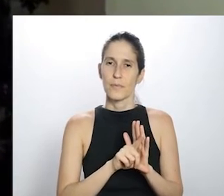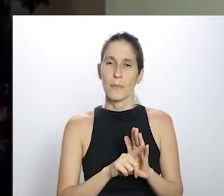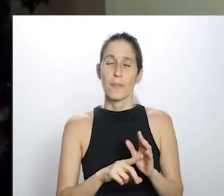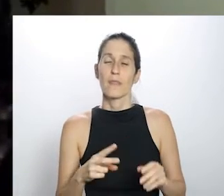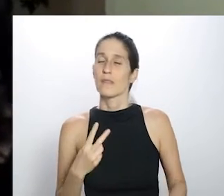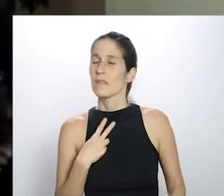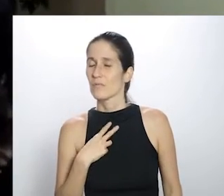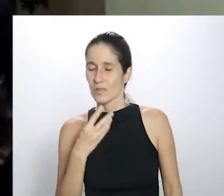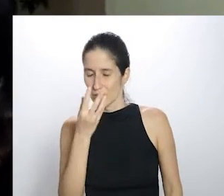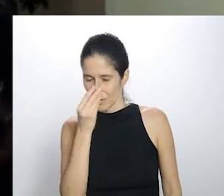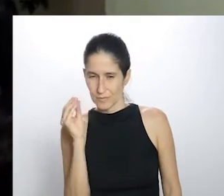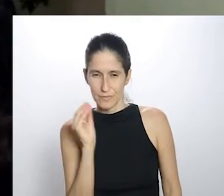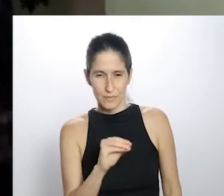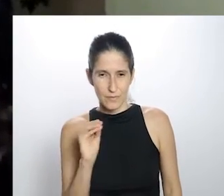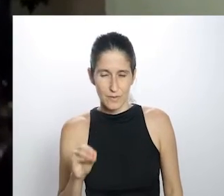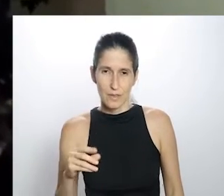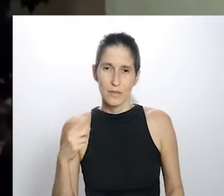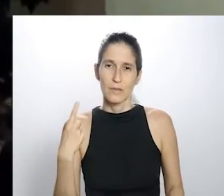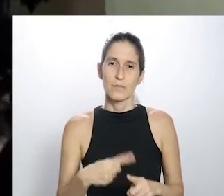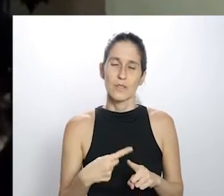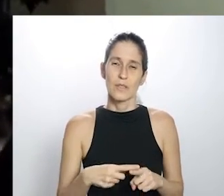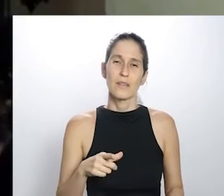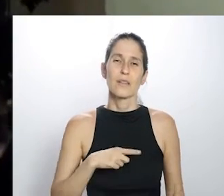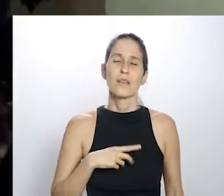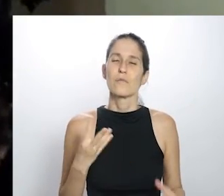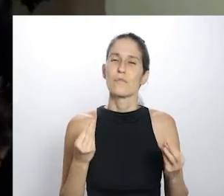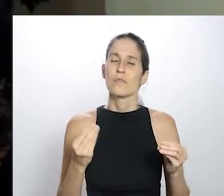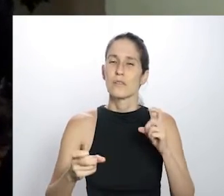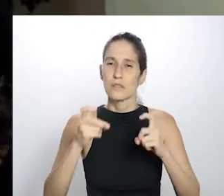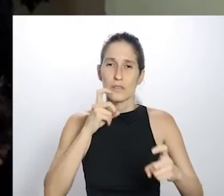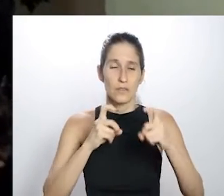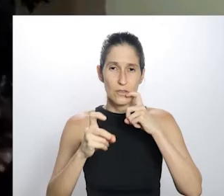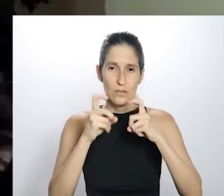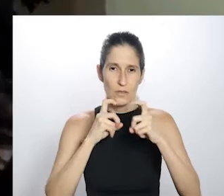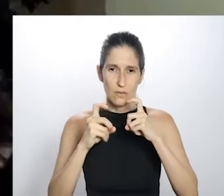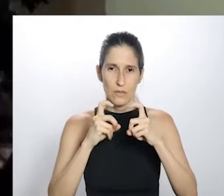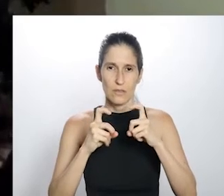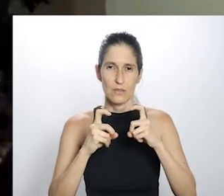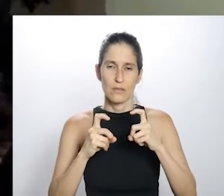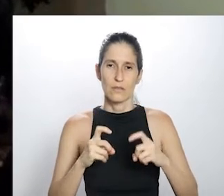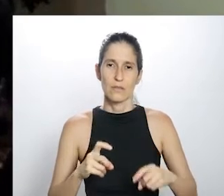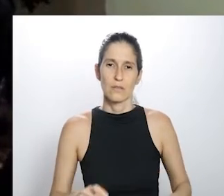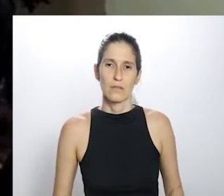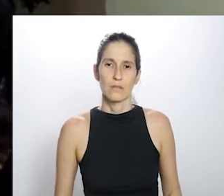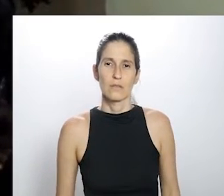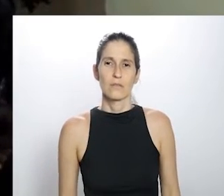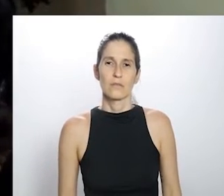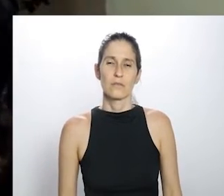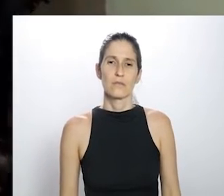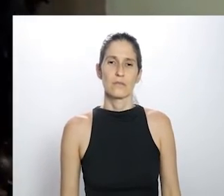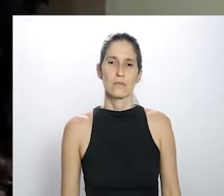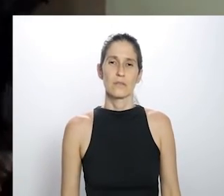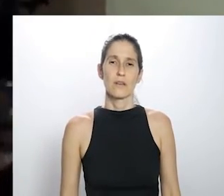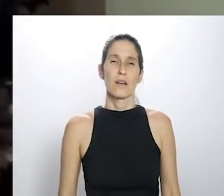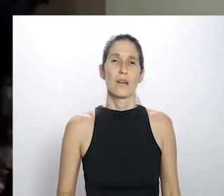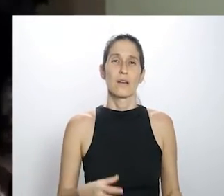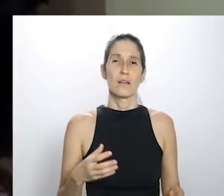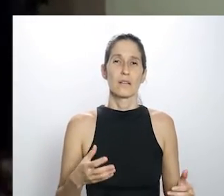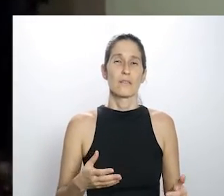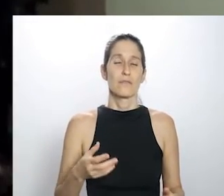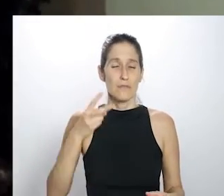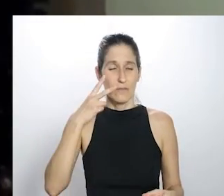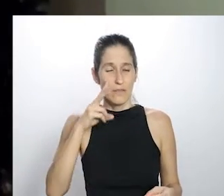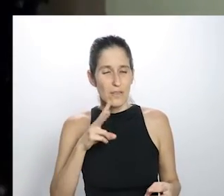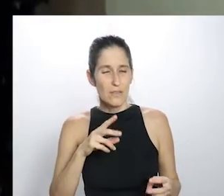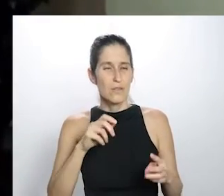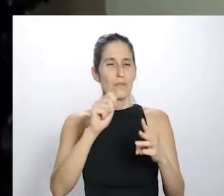os olhos nesse momento a tudo que está sendo debatido e posto também, porque muita coisa só ao longo